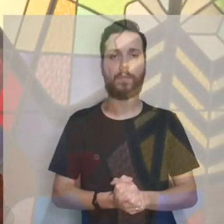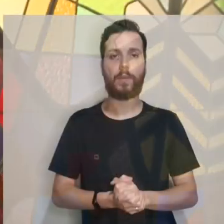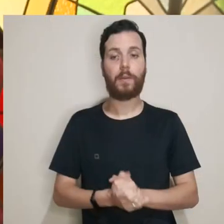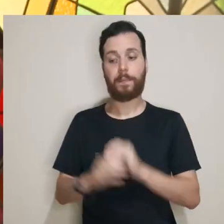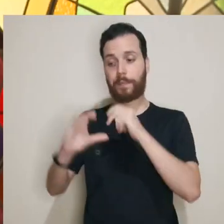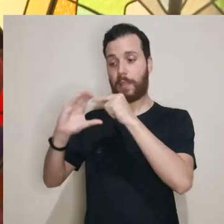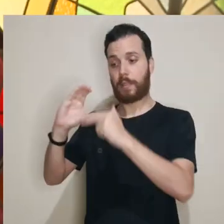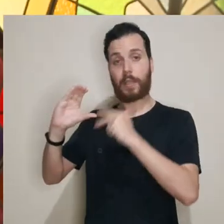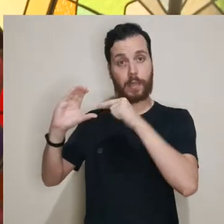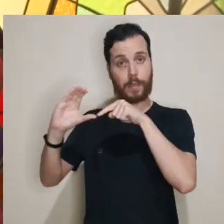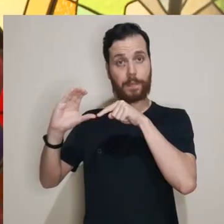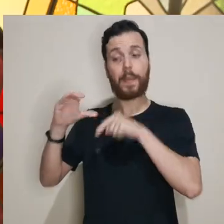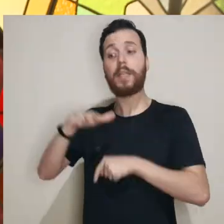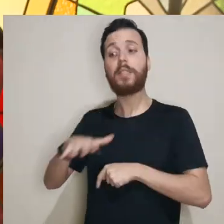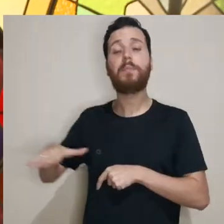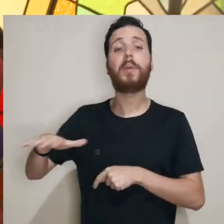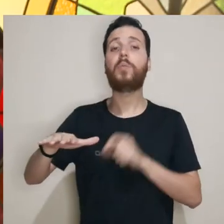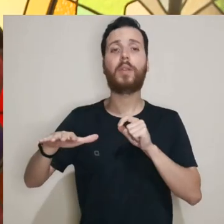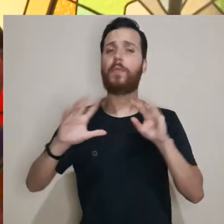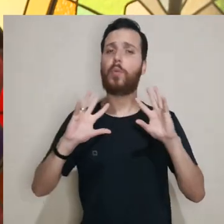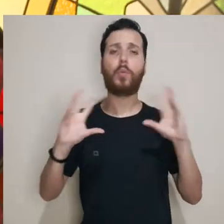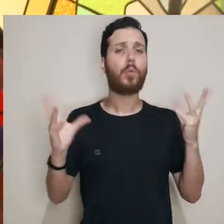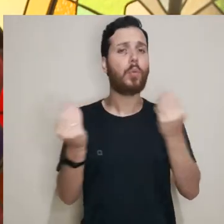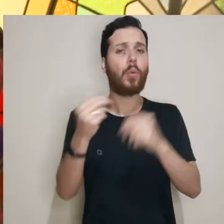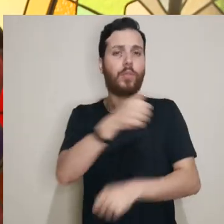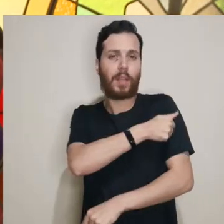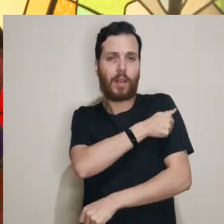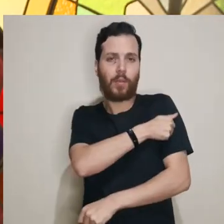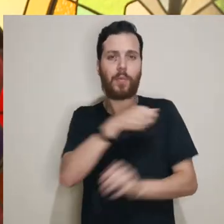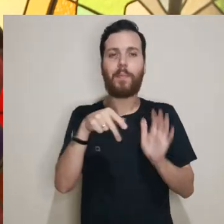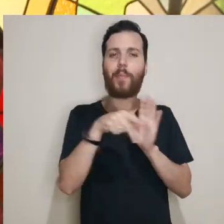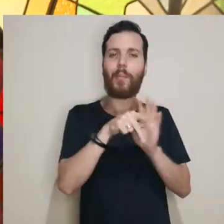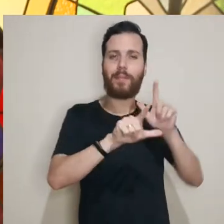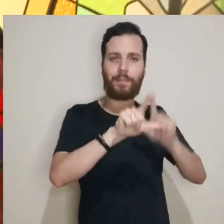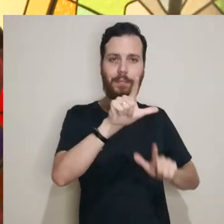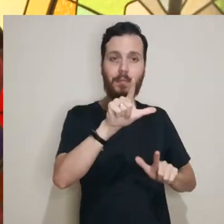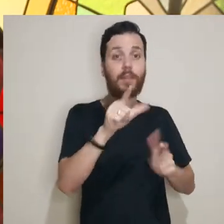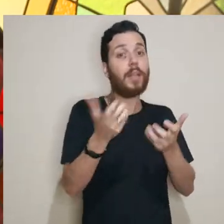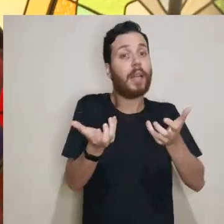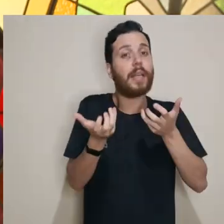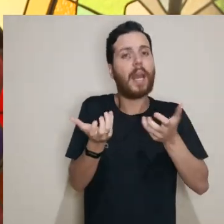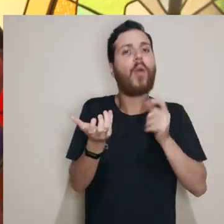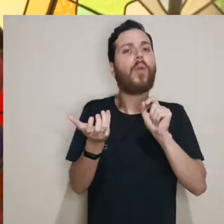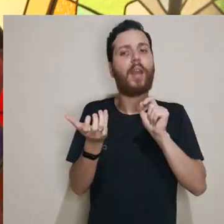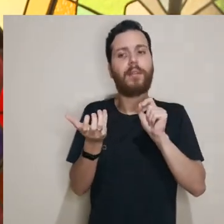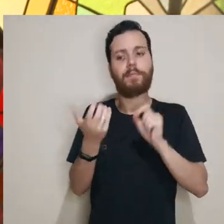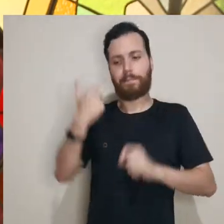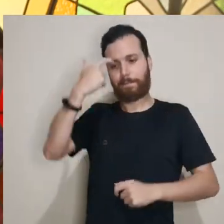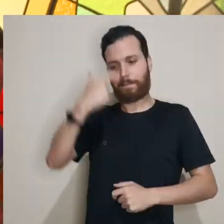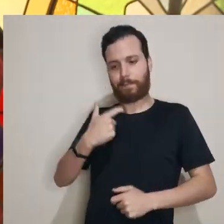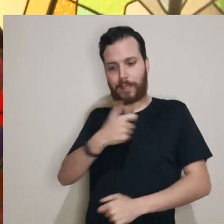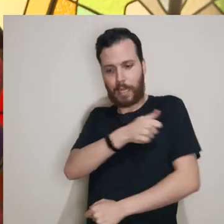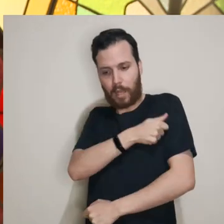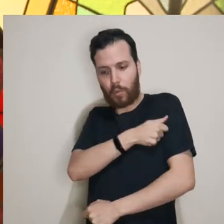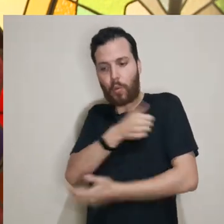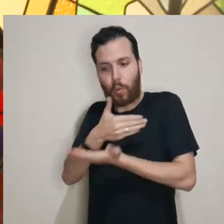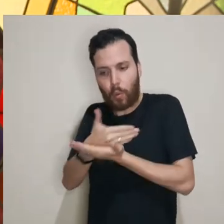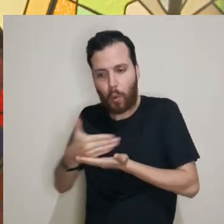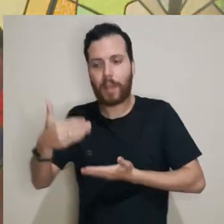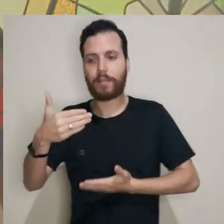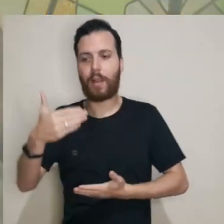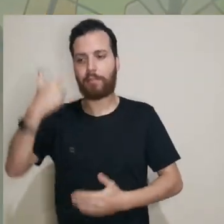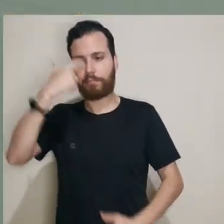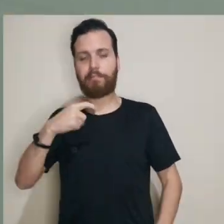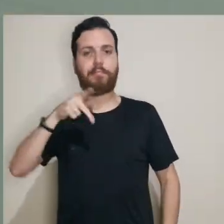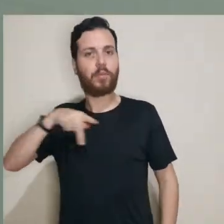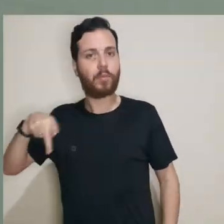O CELIM é o espaço onde todos os alunos e alunas de letras que queiram fazer esse passo de ser alunos e